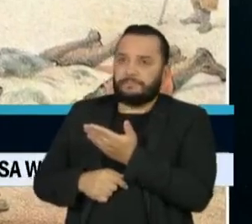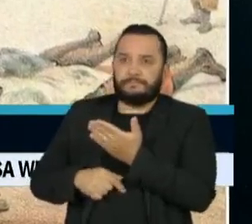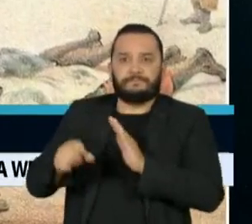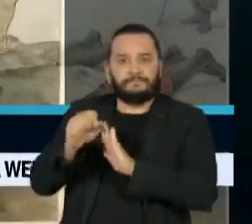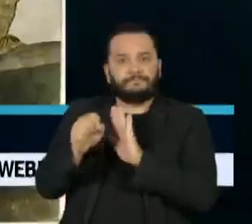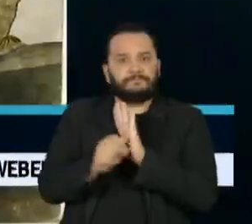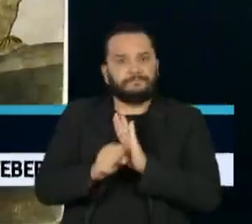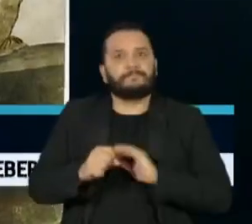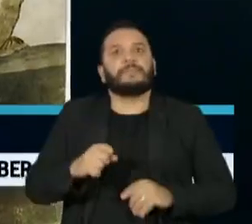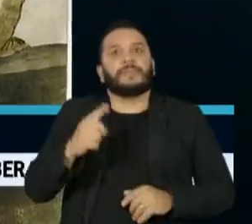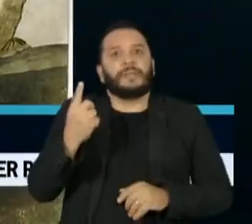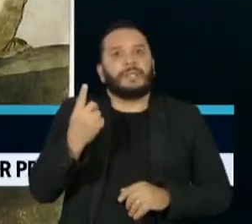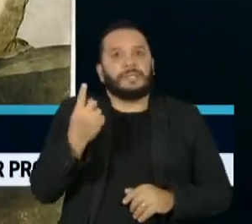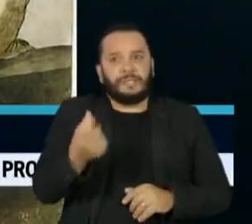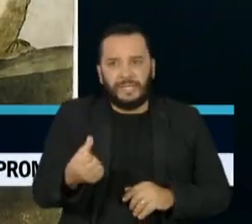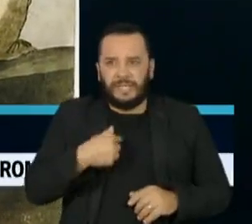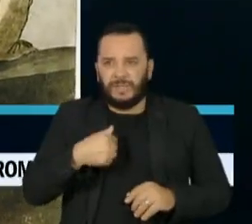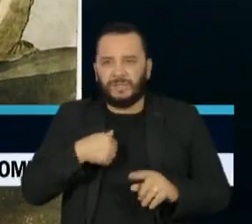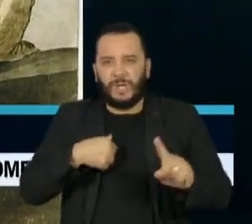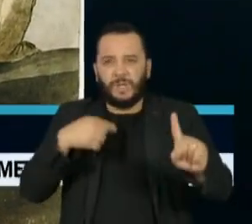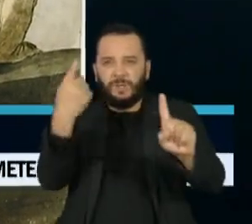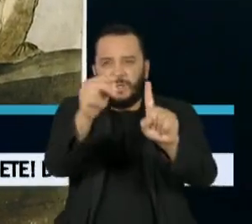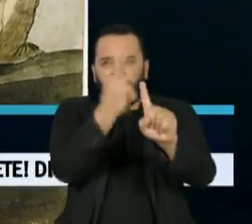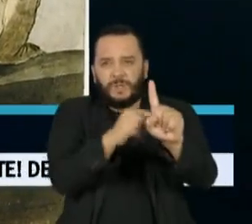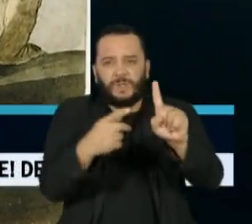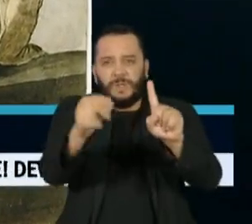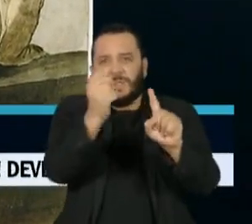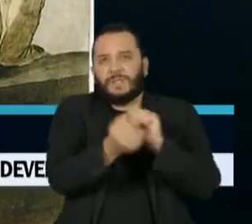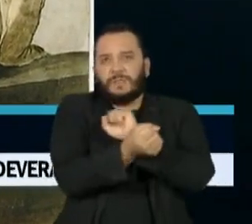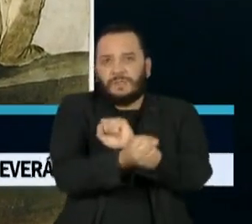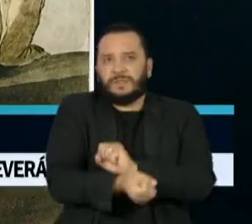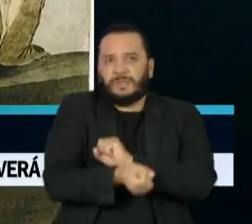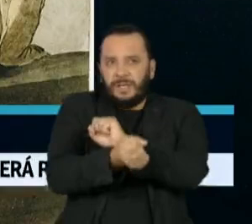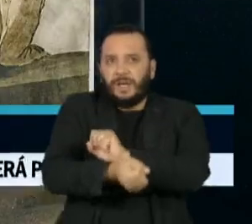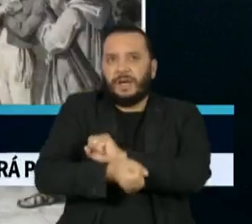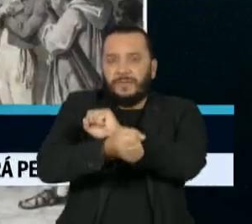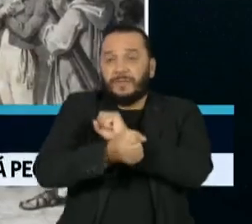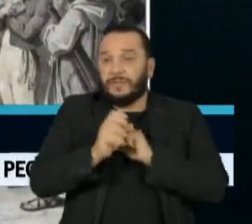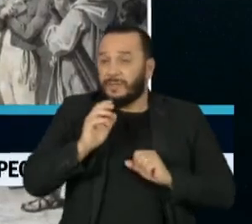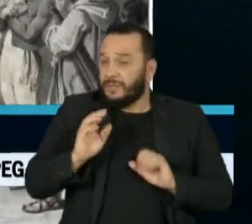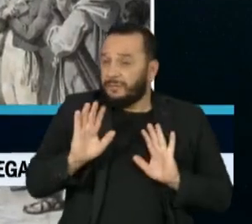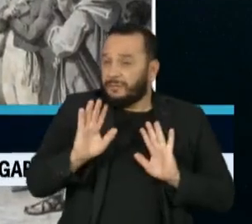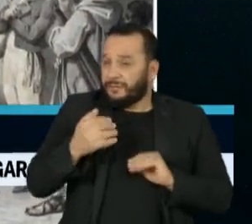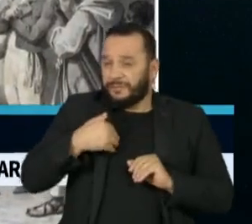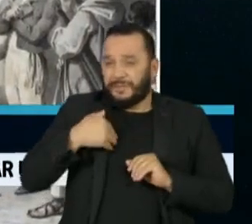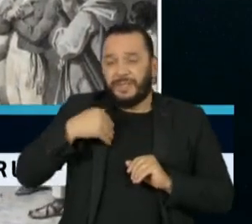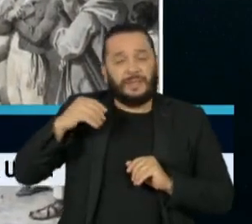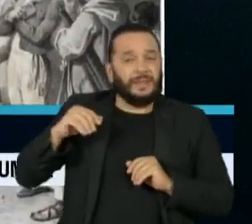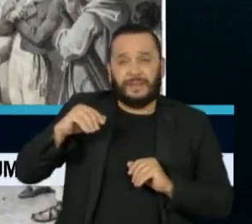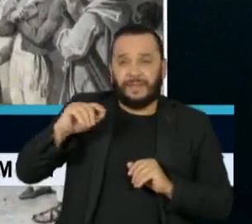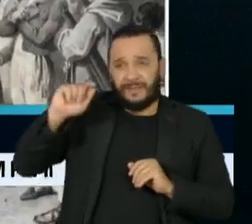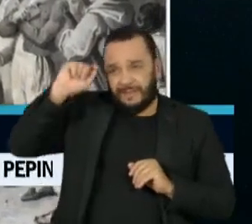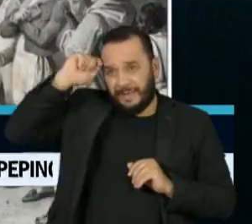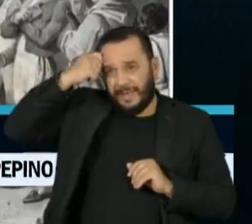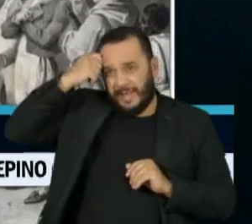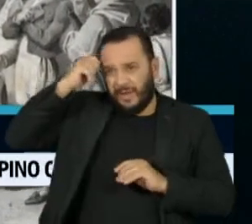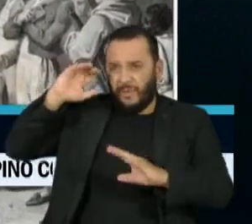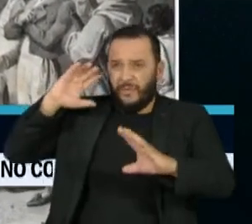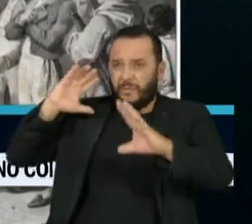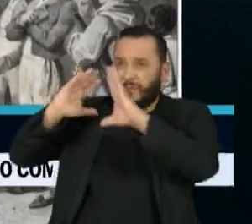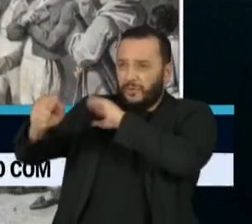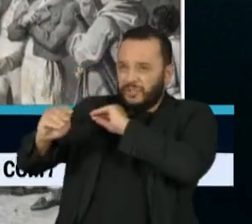no século XVI para punir escravos. Nos pelourinhos pretos que fugiam ou organizavam revoltas eram